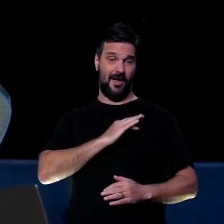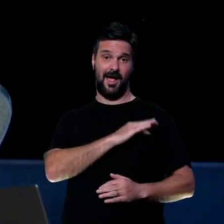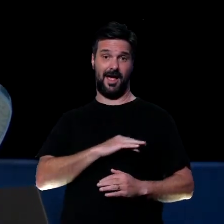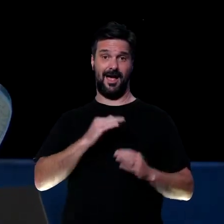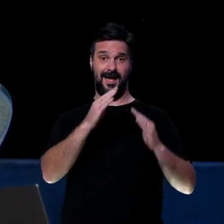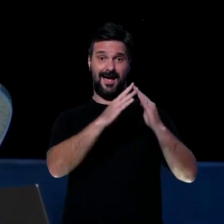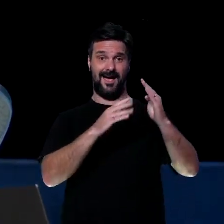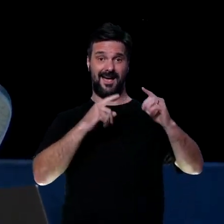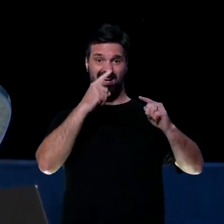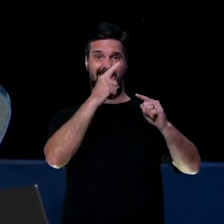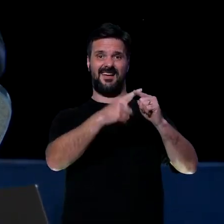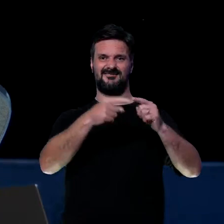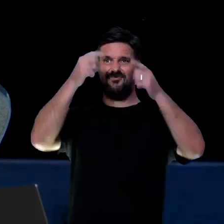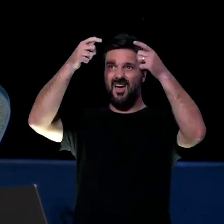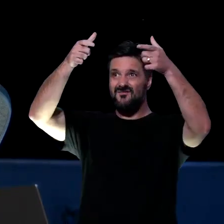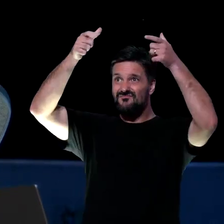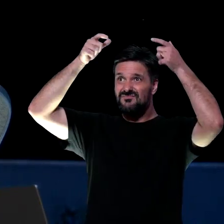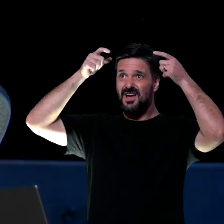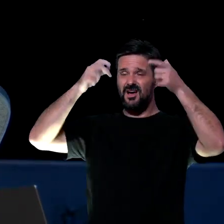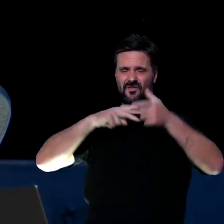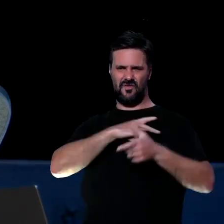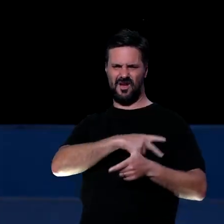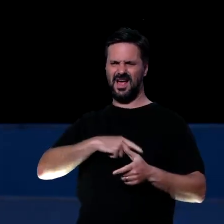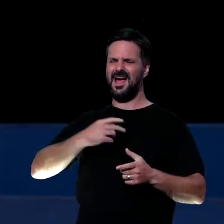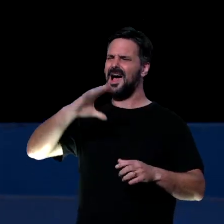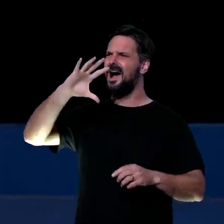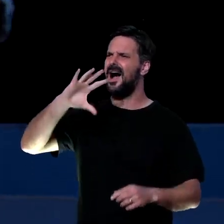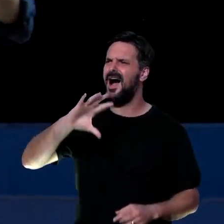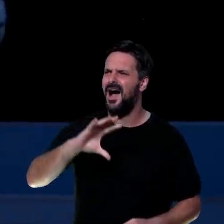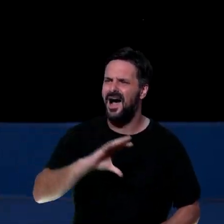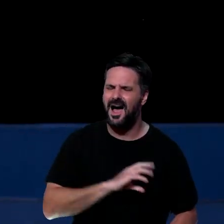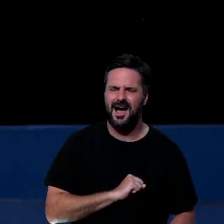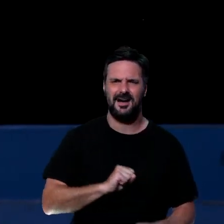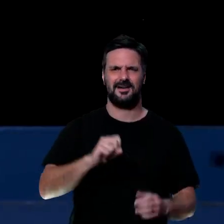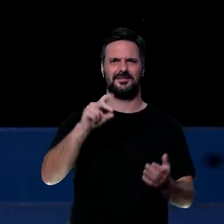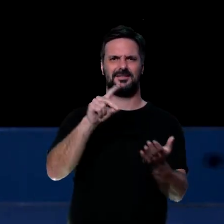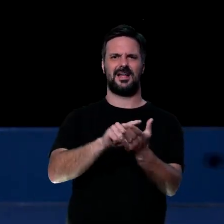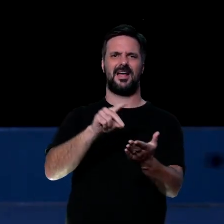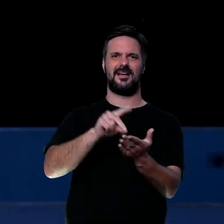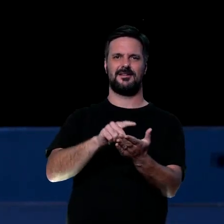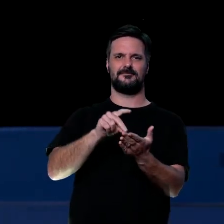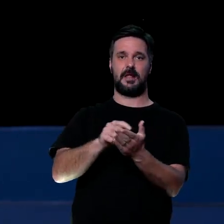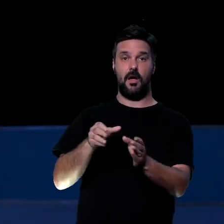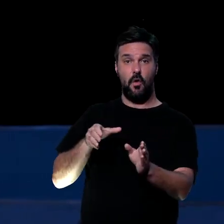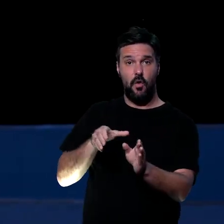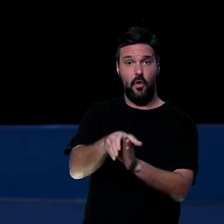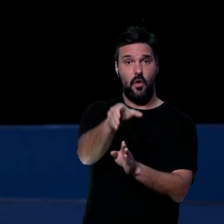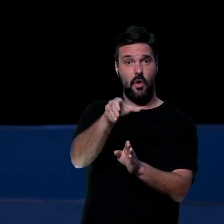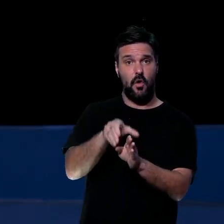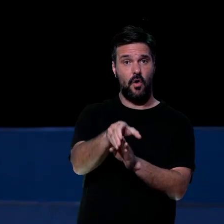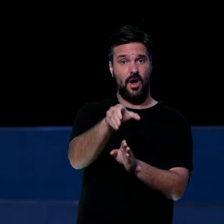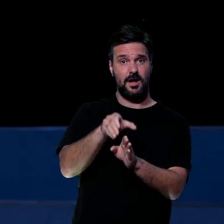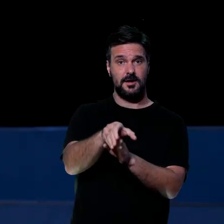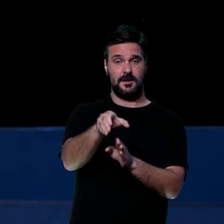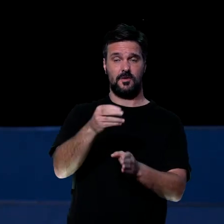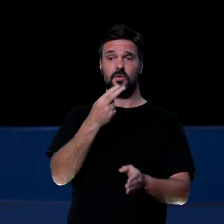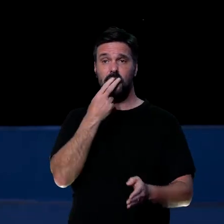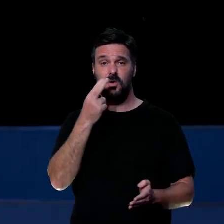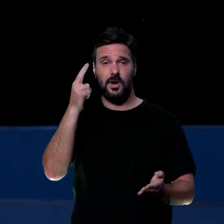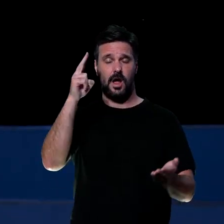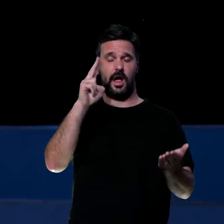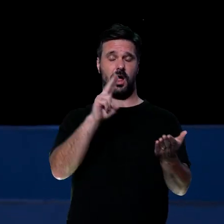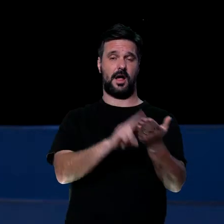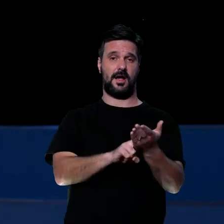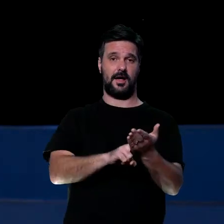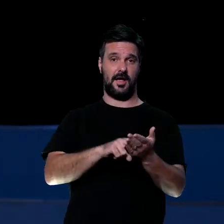recompensa do meu ministério. Eu amo vocês. E ali ele traz conselhos. E é interessante, porque essa carta foi escrita,